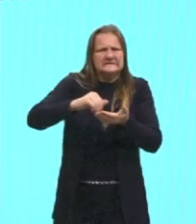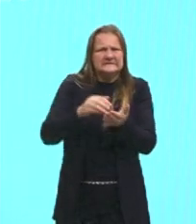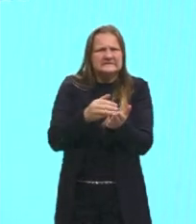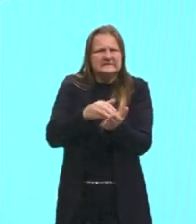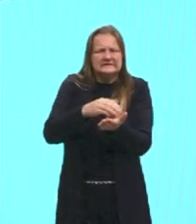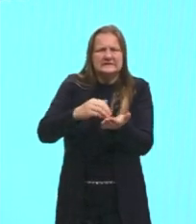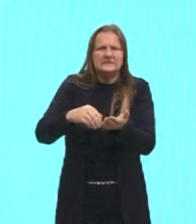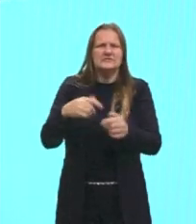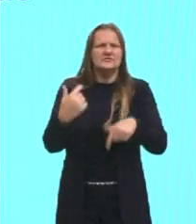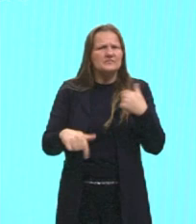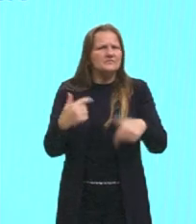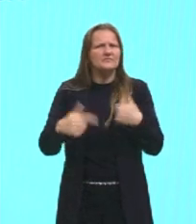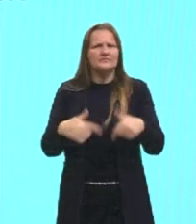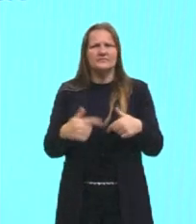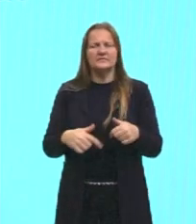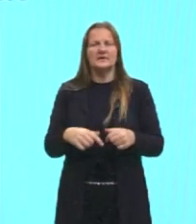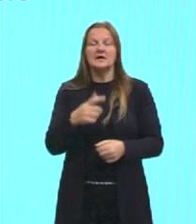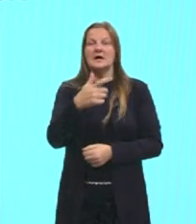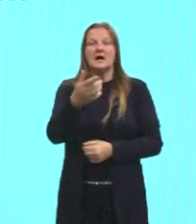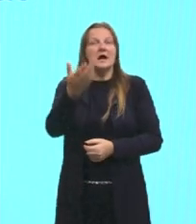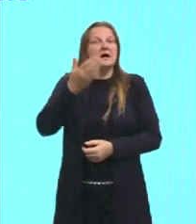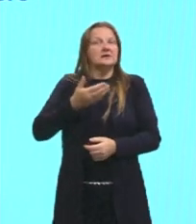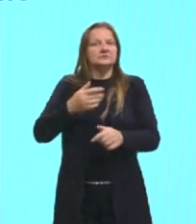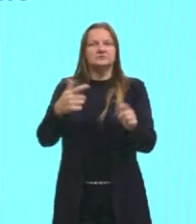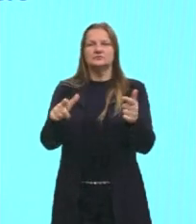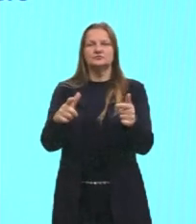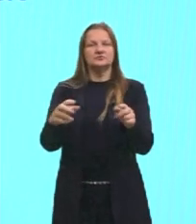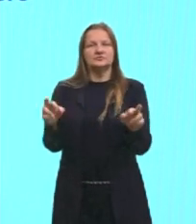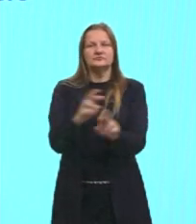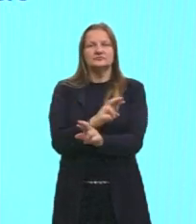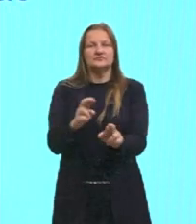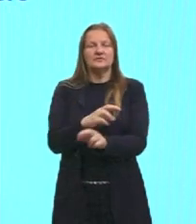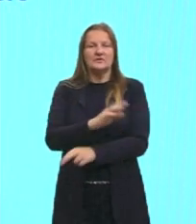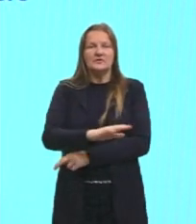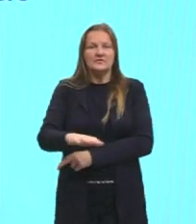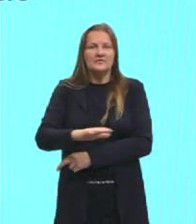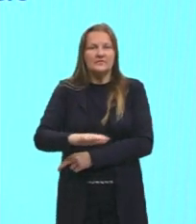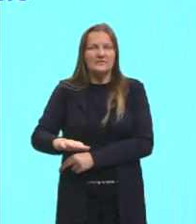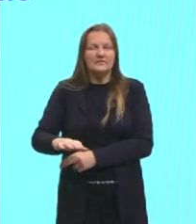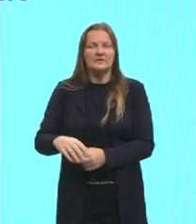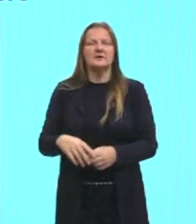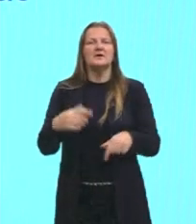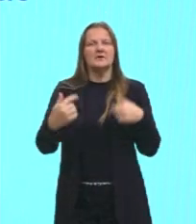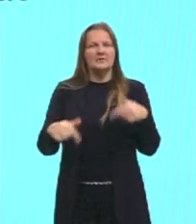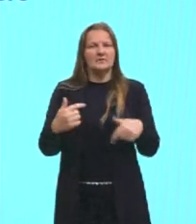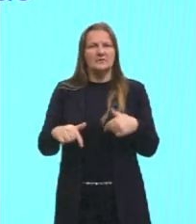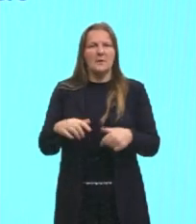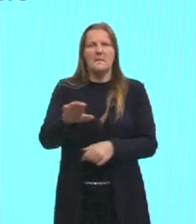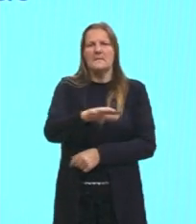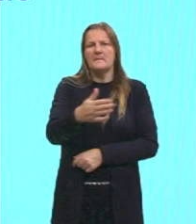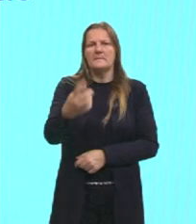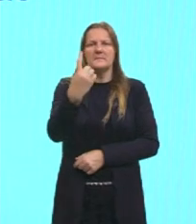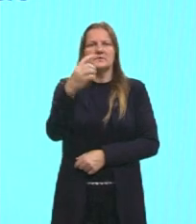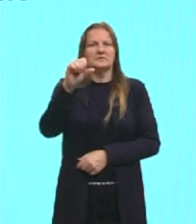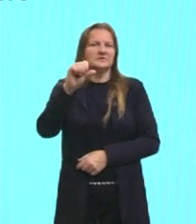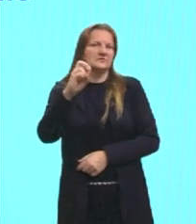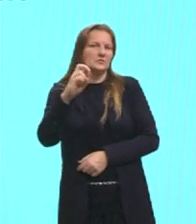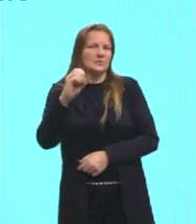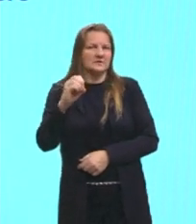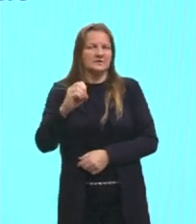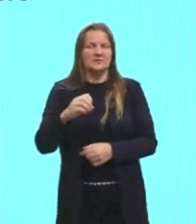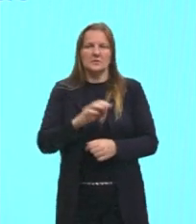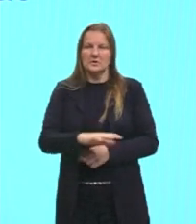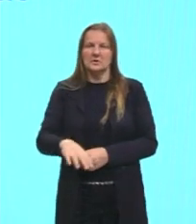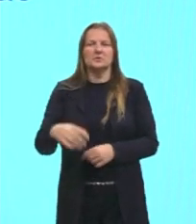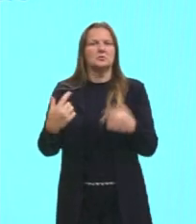Não tinha, né, essa relação da infância, lá no início, 1750, vamos colocar aí, mais ou menos. Então, se entendia que era uma